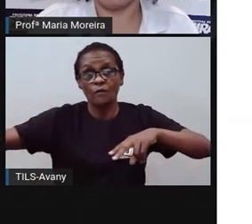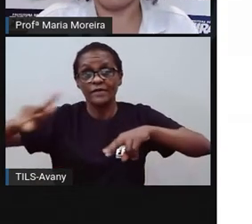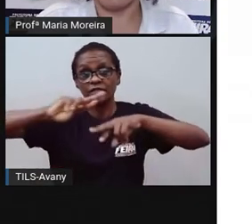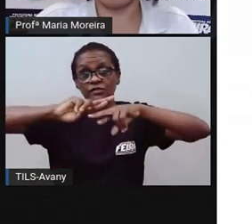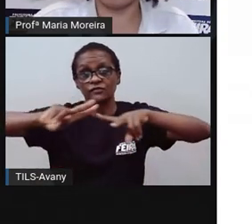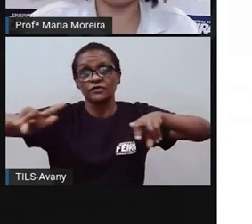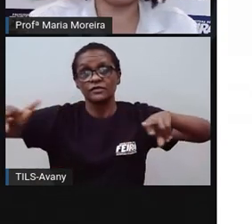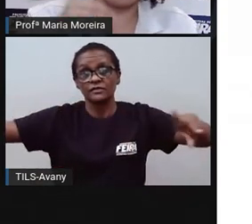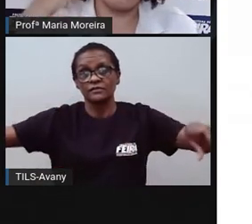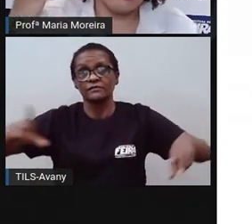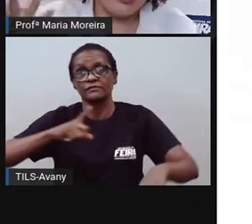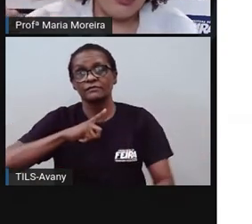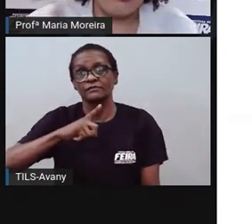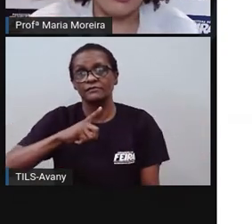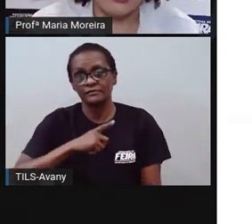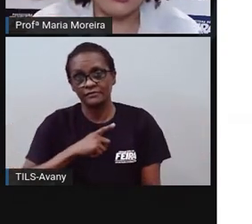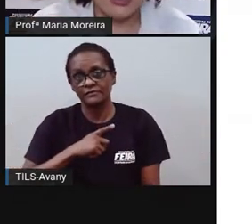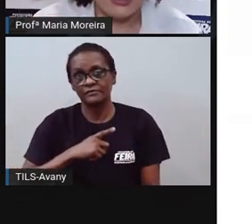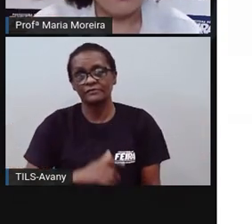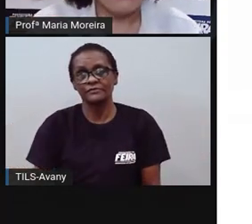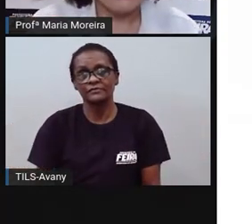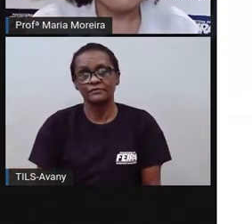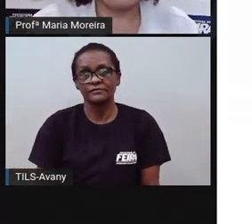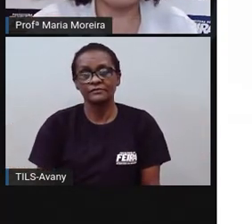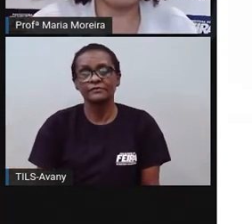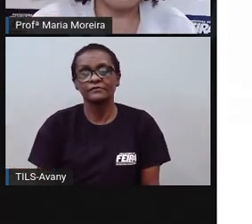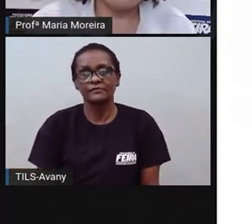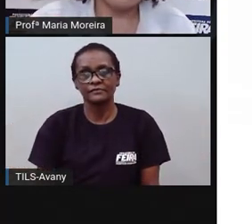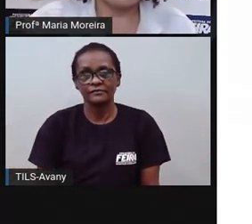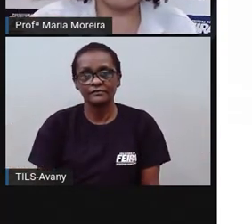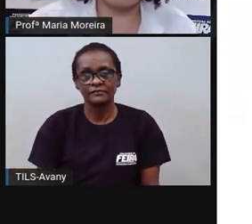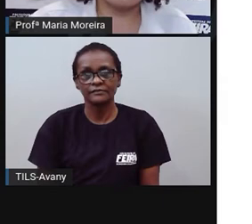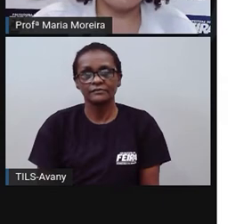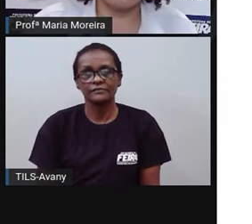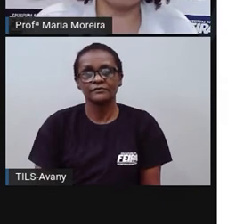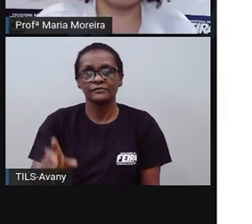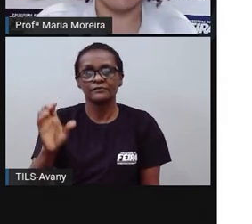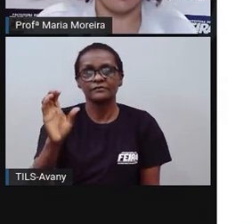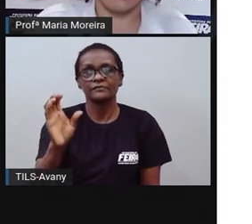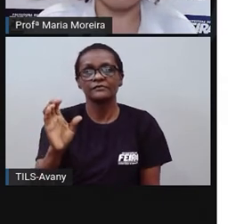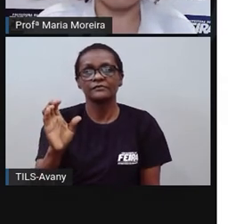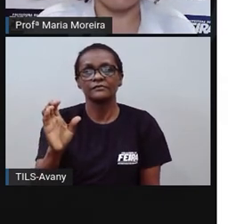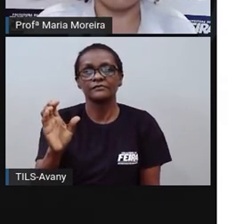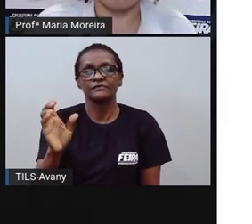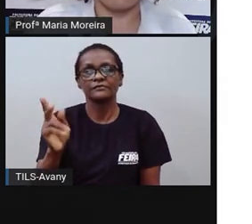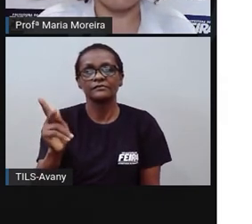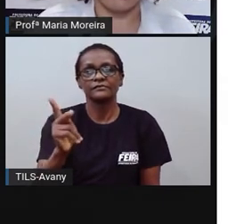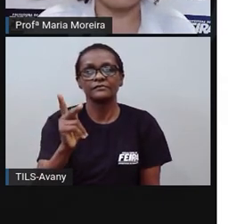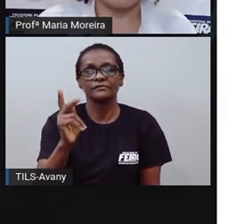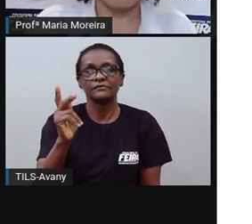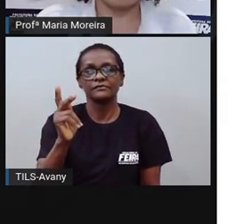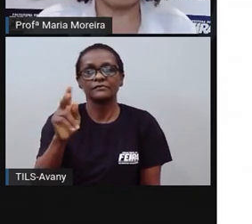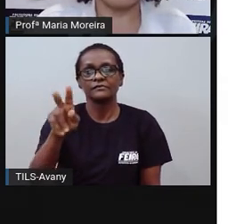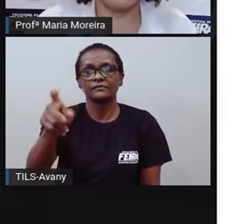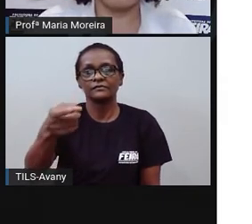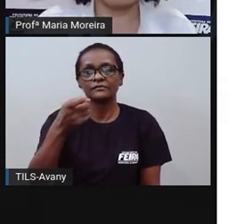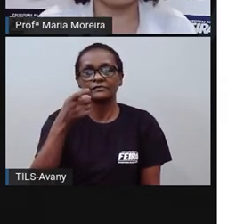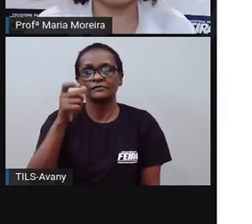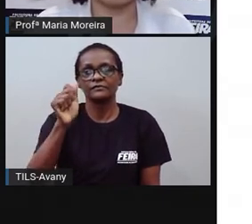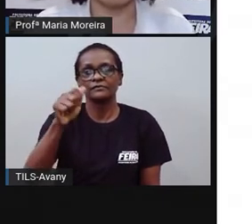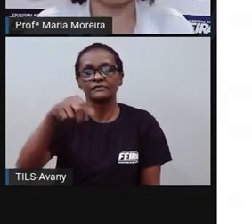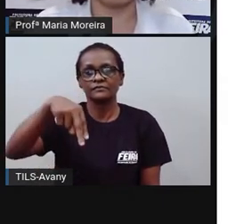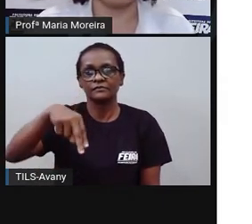é, eram Nossas Senhoras diferentes aí. Xangô, que é o senhor dos raios, né? E tempestades, foi